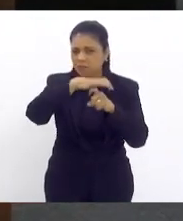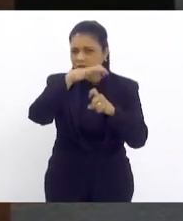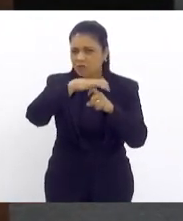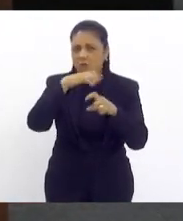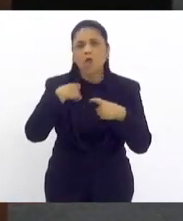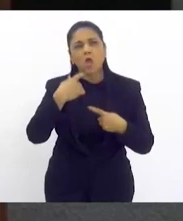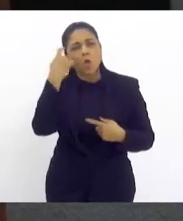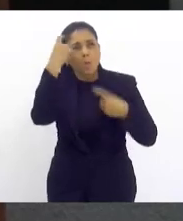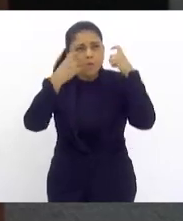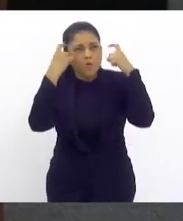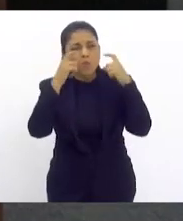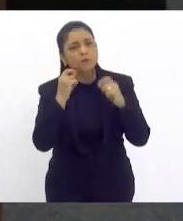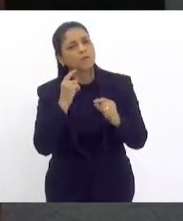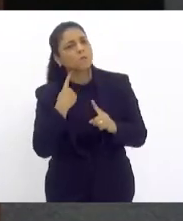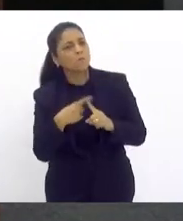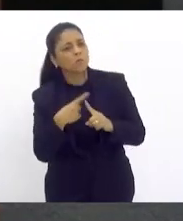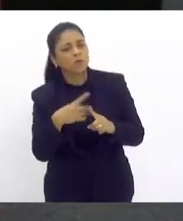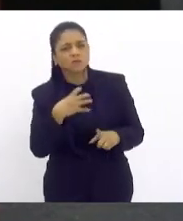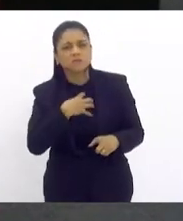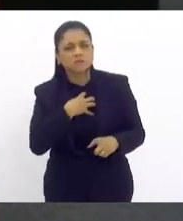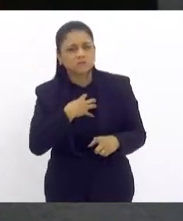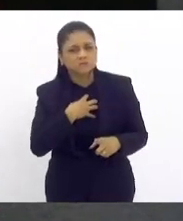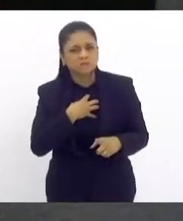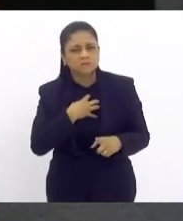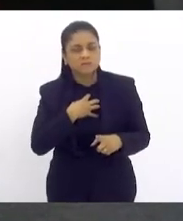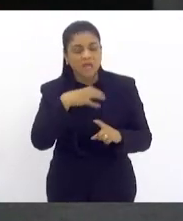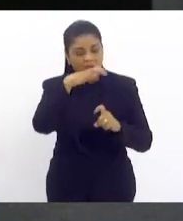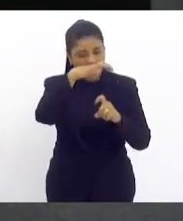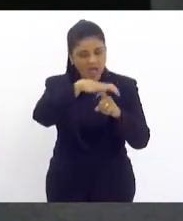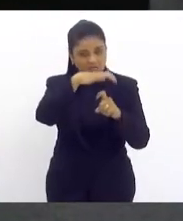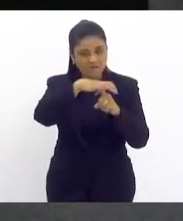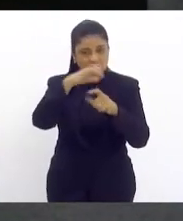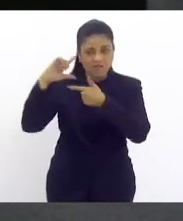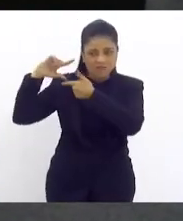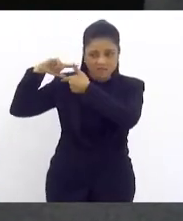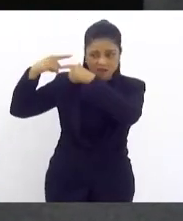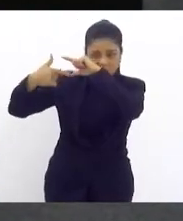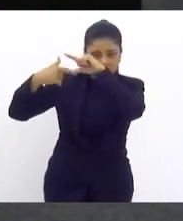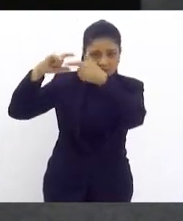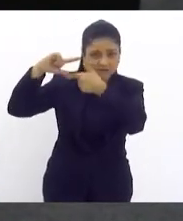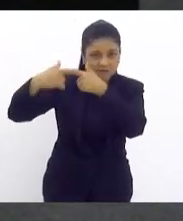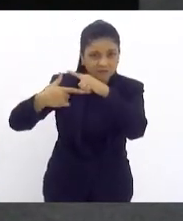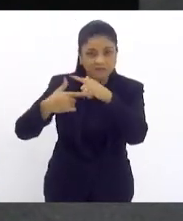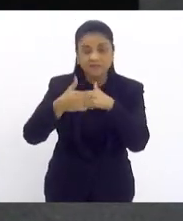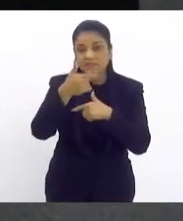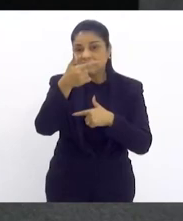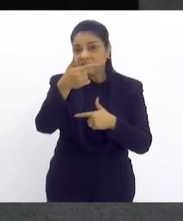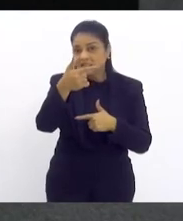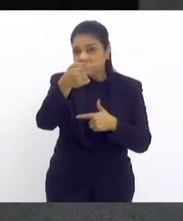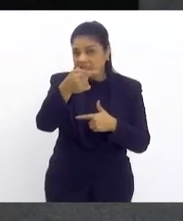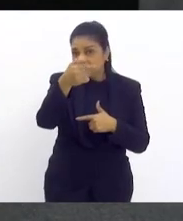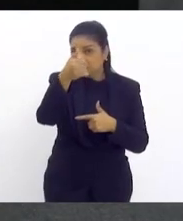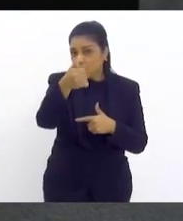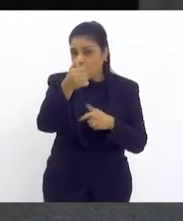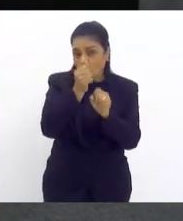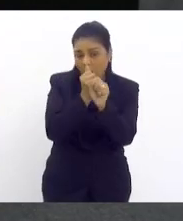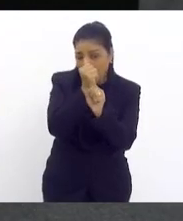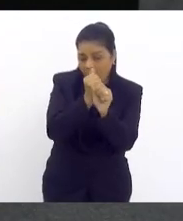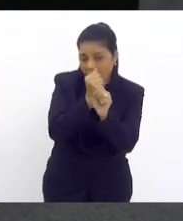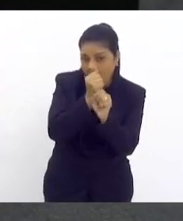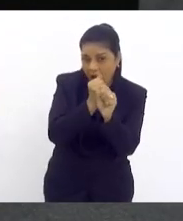preocupa, presidente, nesse sentido? Aquela feira tem toda uma tradição. São mais de 71 anos de